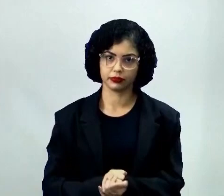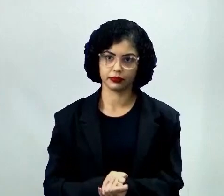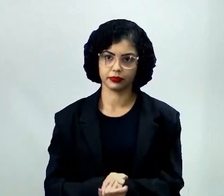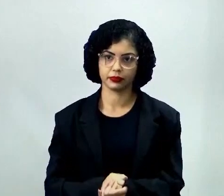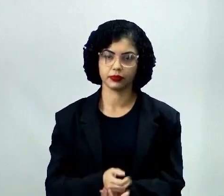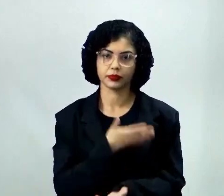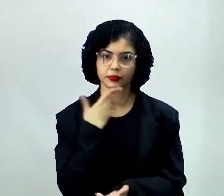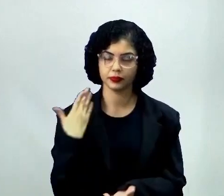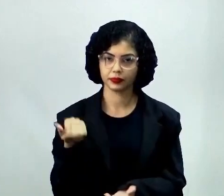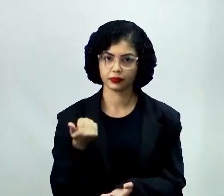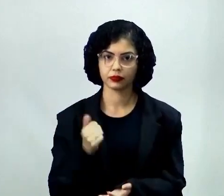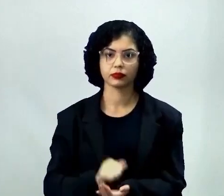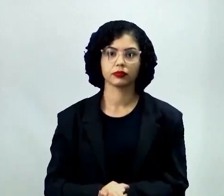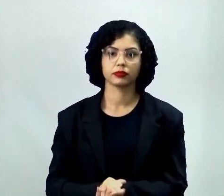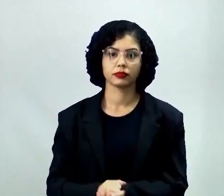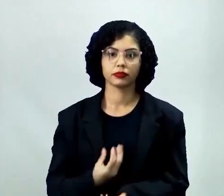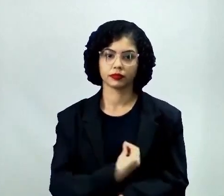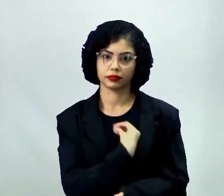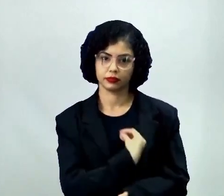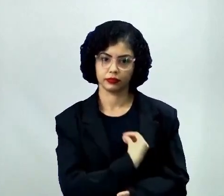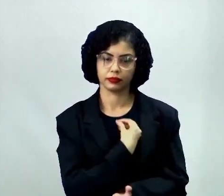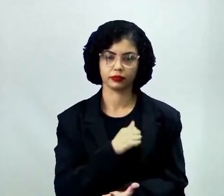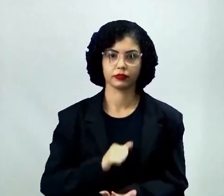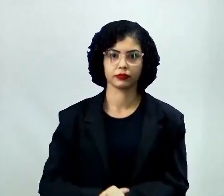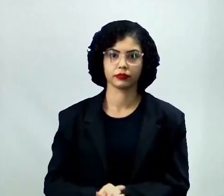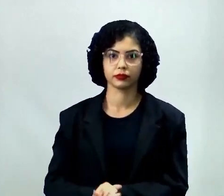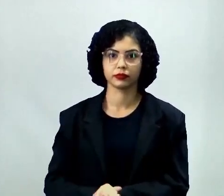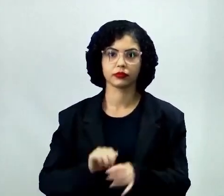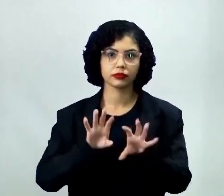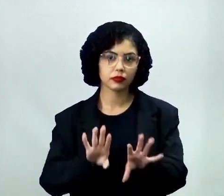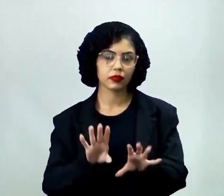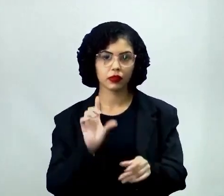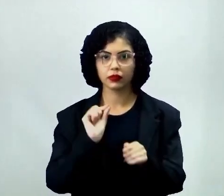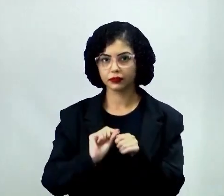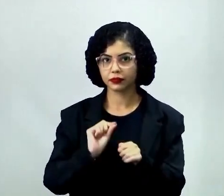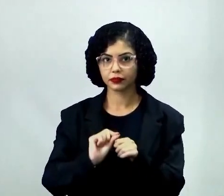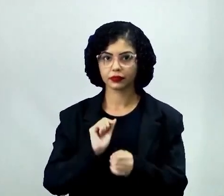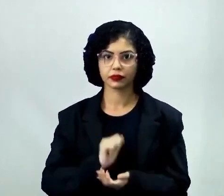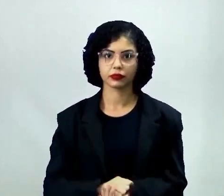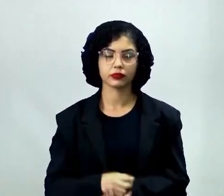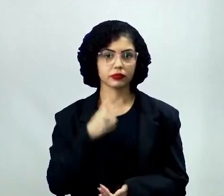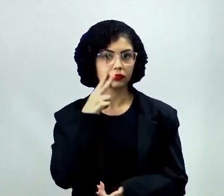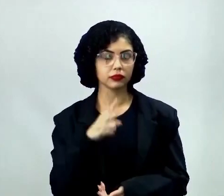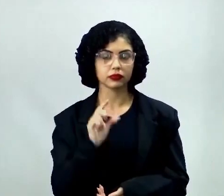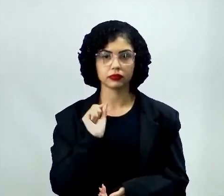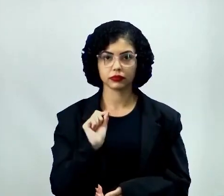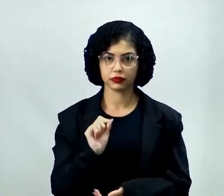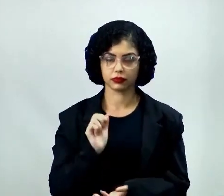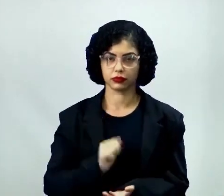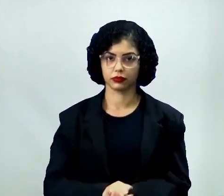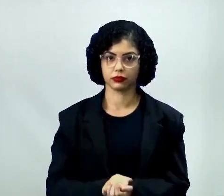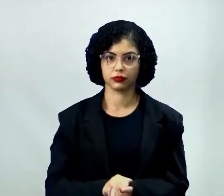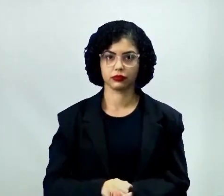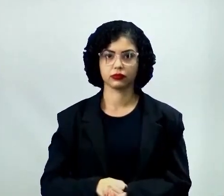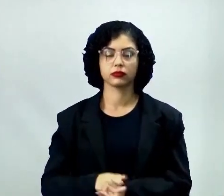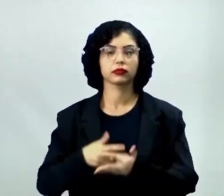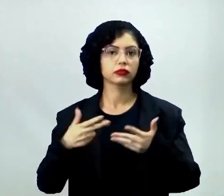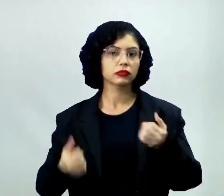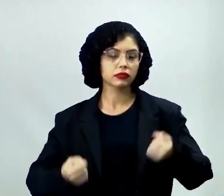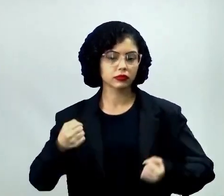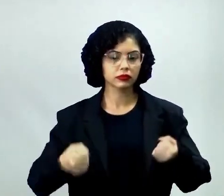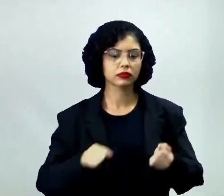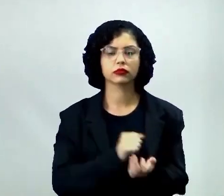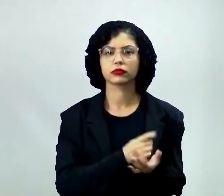de melhorar a sua vida. E assim foi feito, eles viram que não poderiam carregar